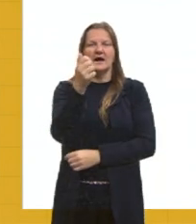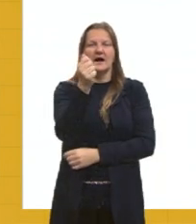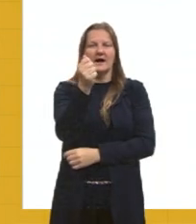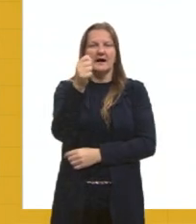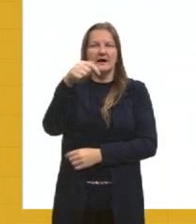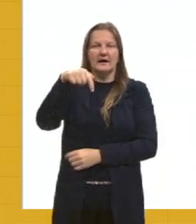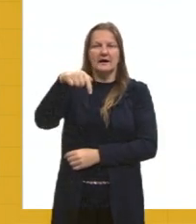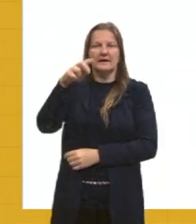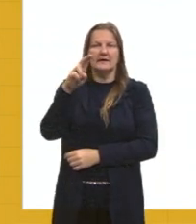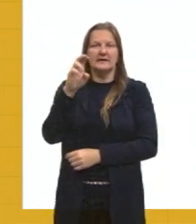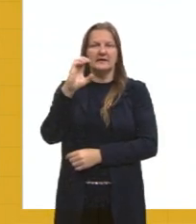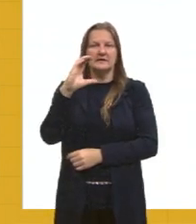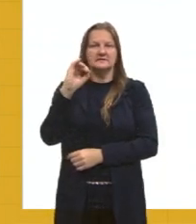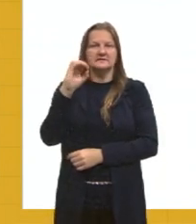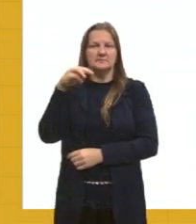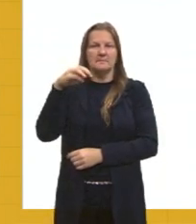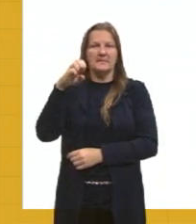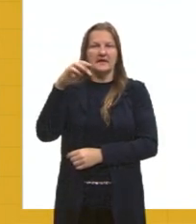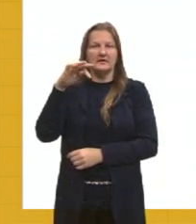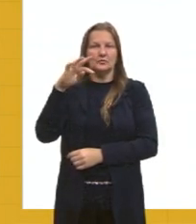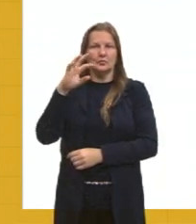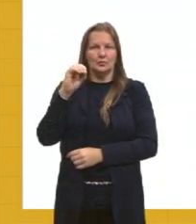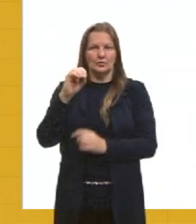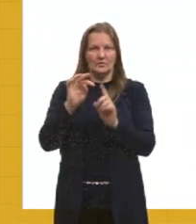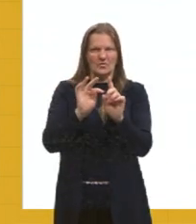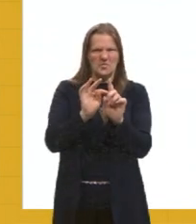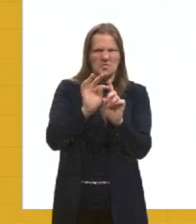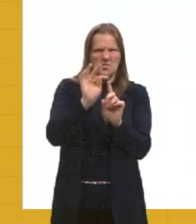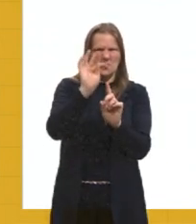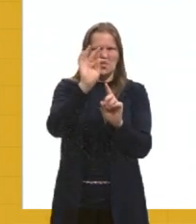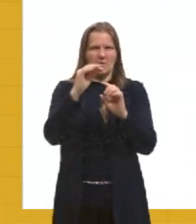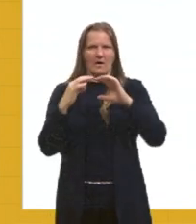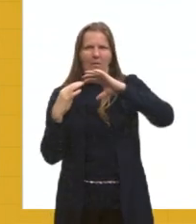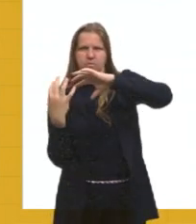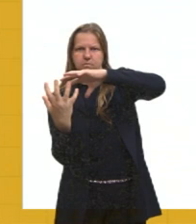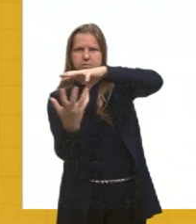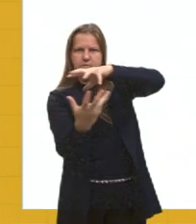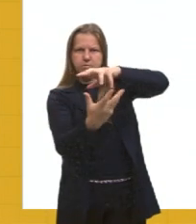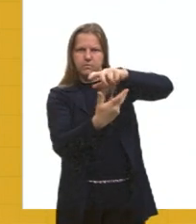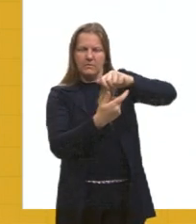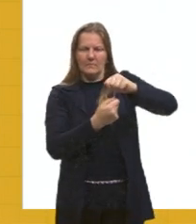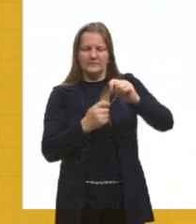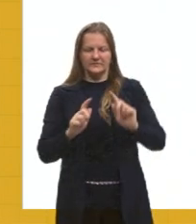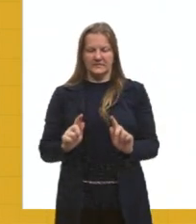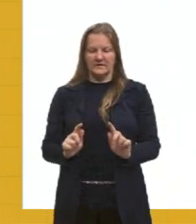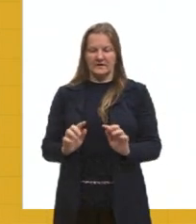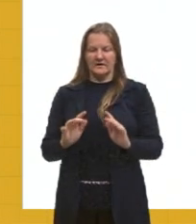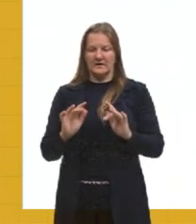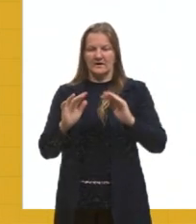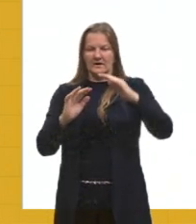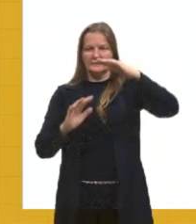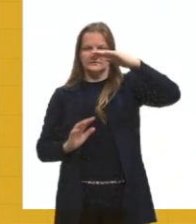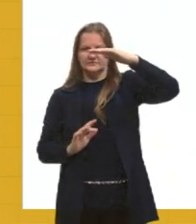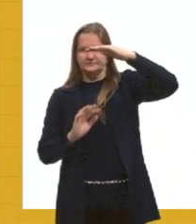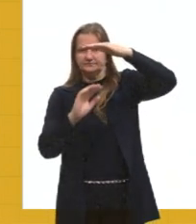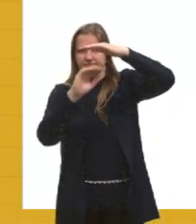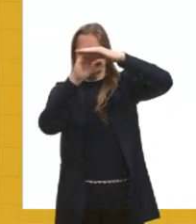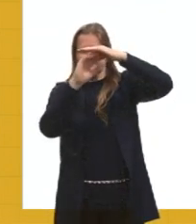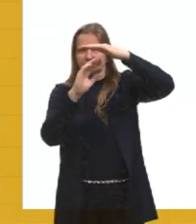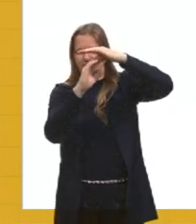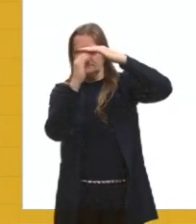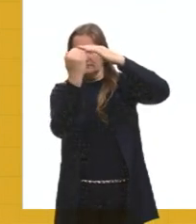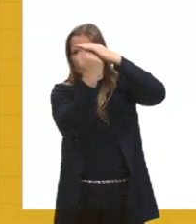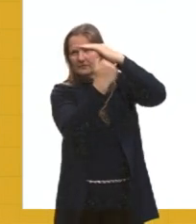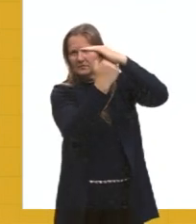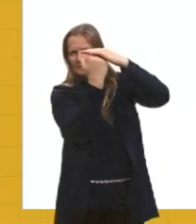tá, pessoal? Então, como é que funciona o efeito estufa? Esses gases, né, eles vão reter essa onda, né, do que